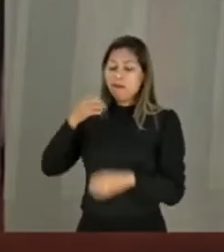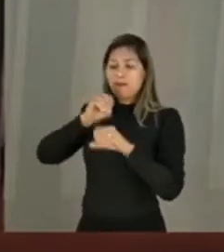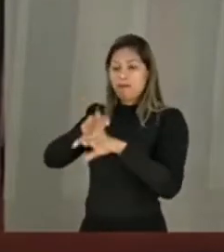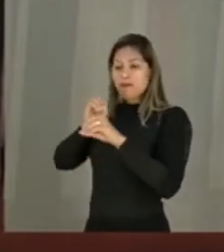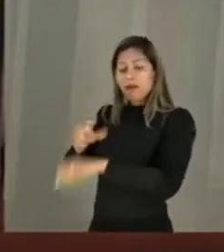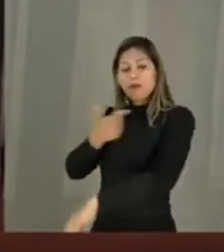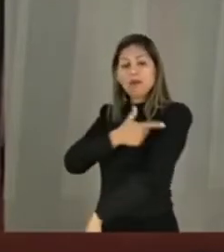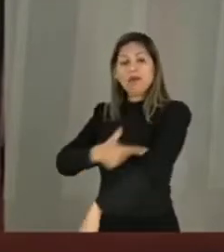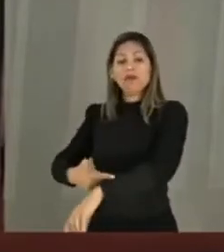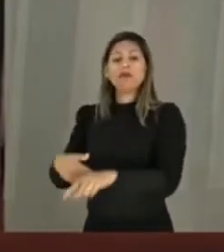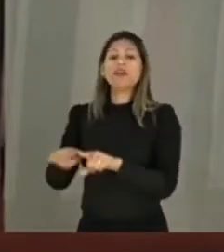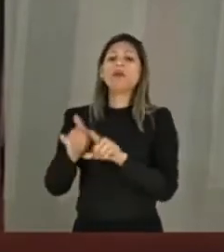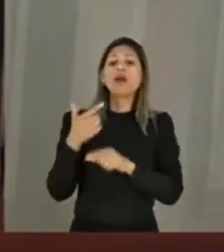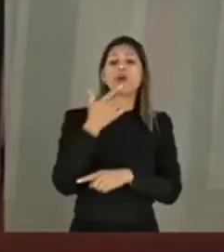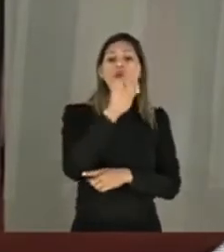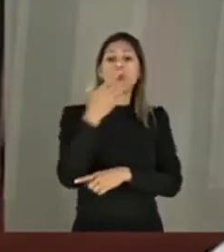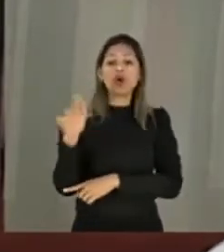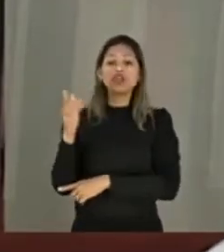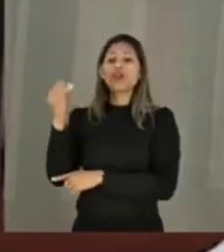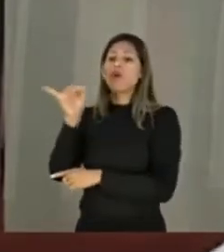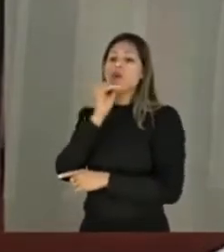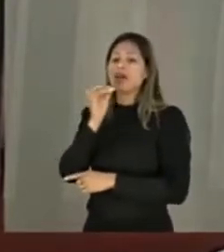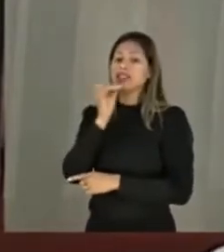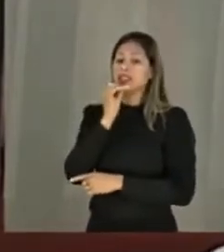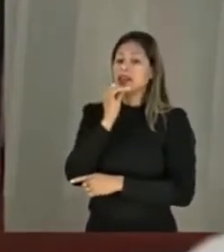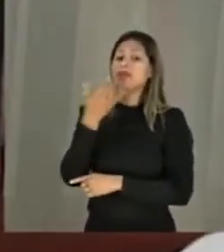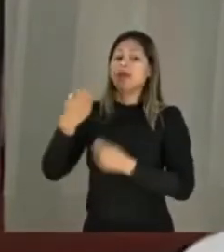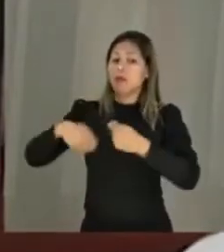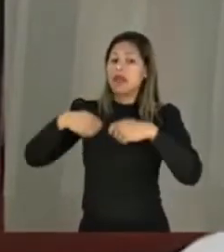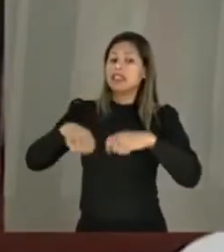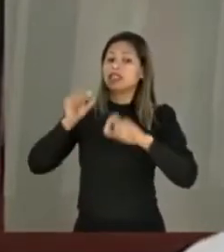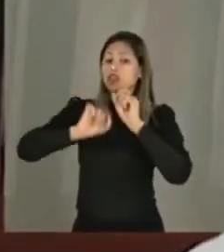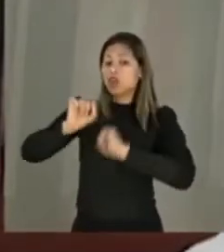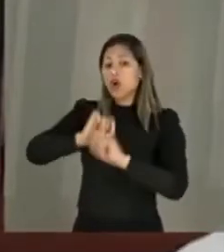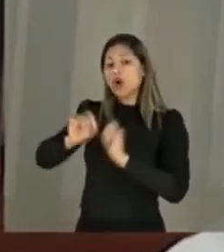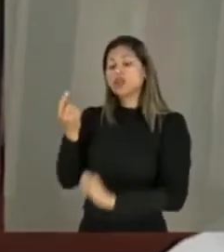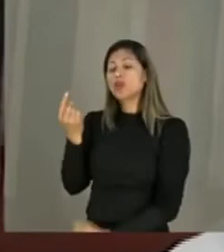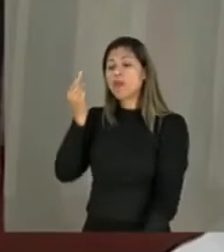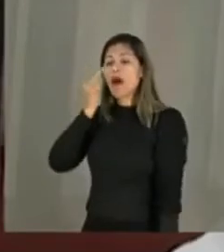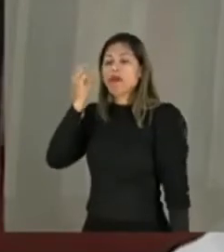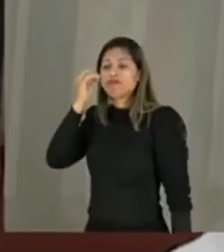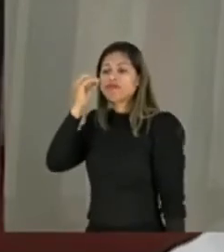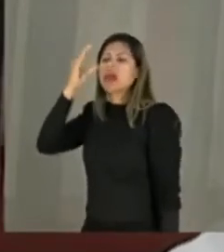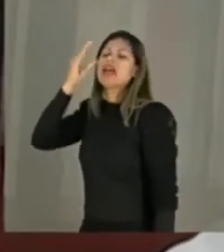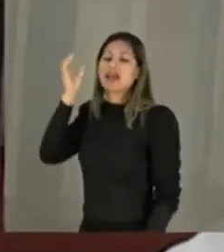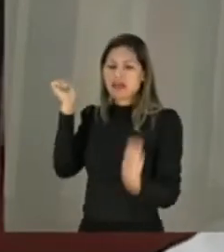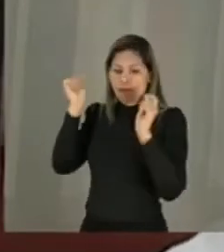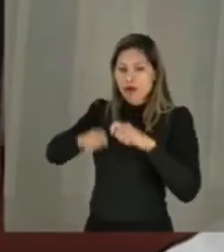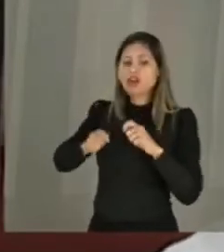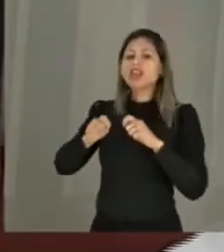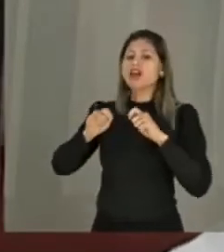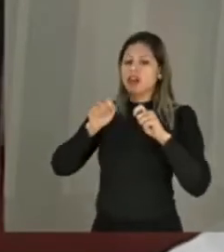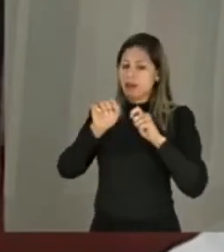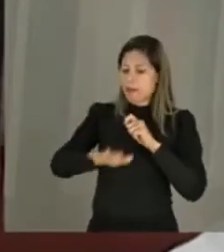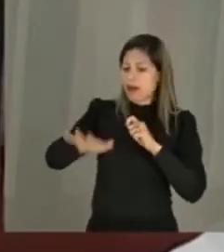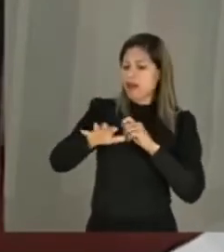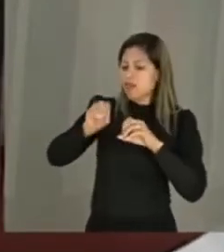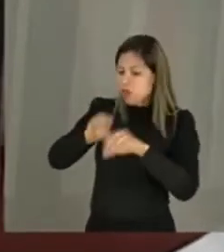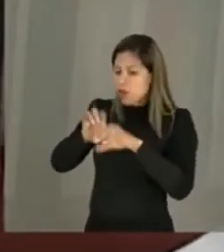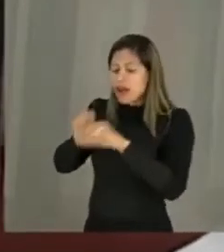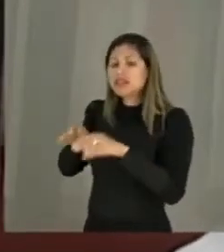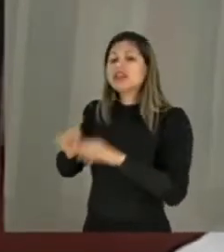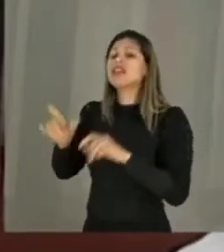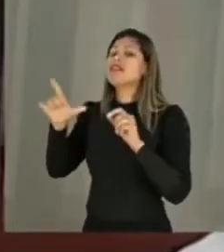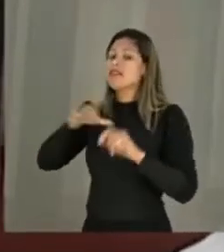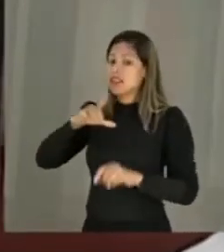Exemplos não nos faltam e, apesar de pensar firmemente que não devemos importar soluções educacionais, pois temos condições de